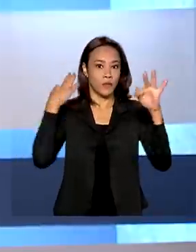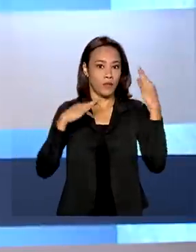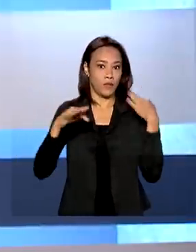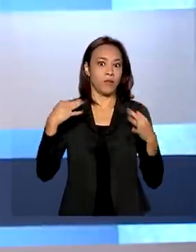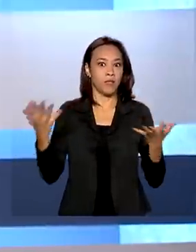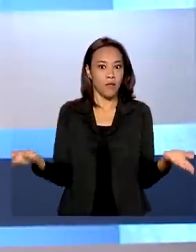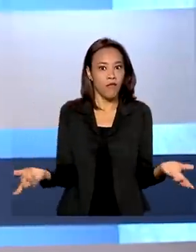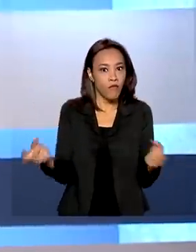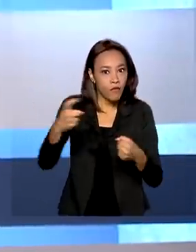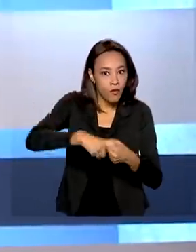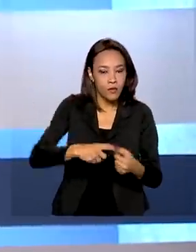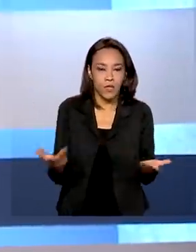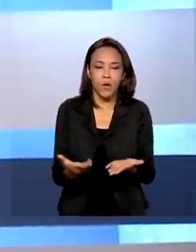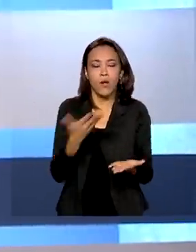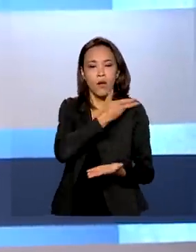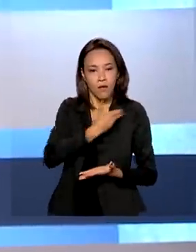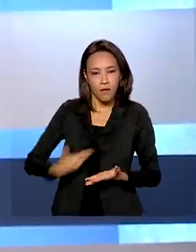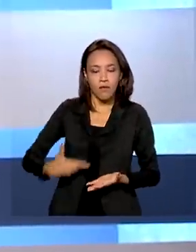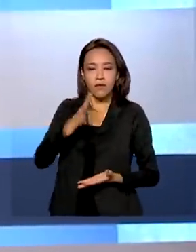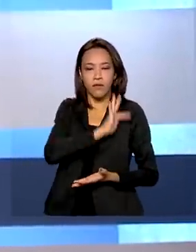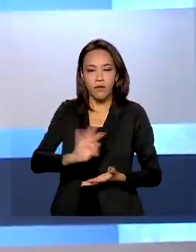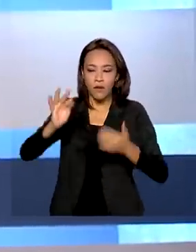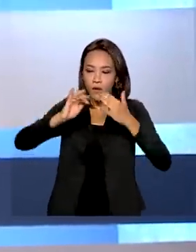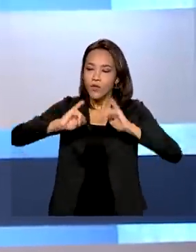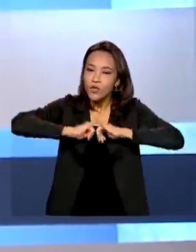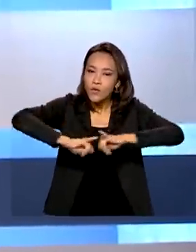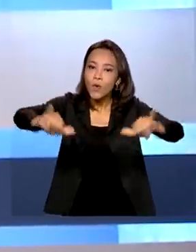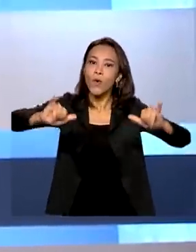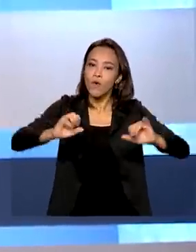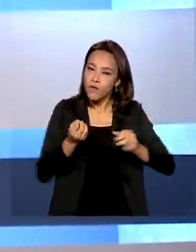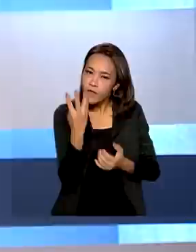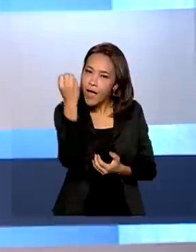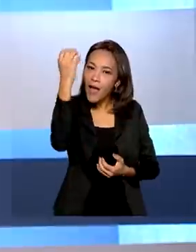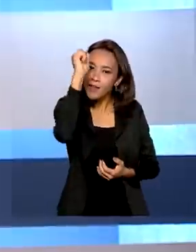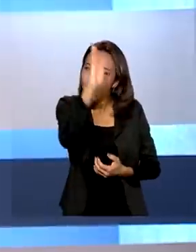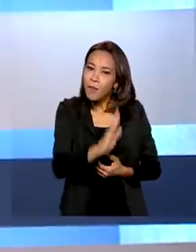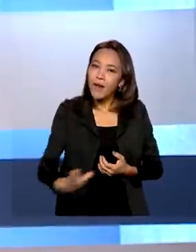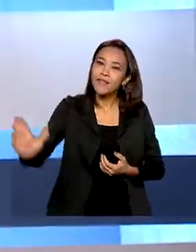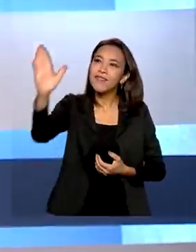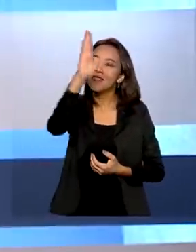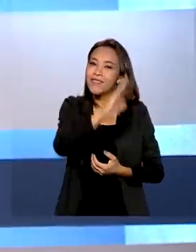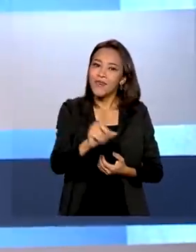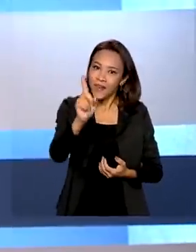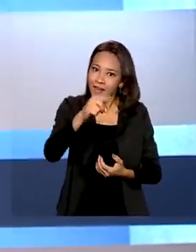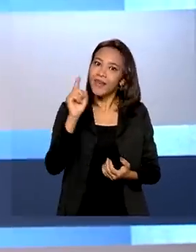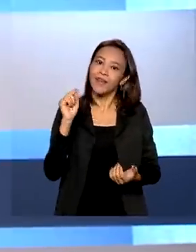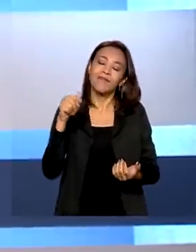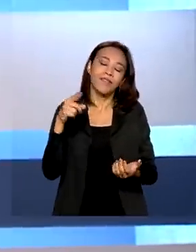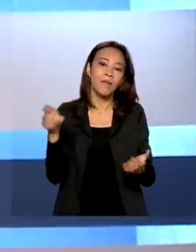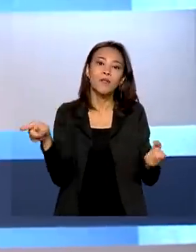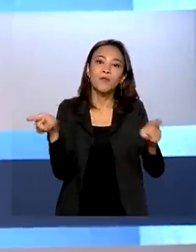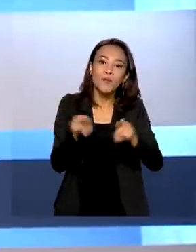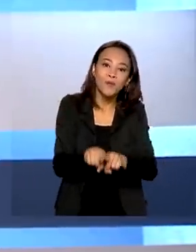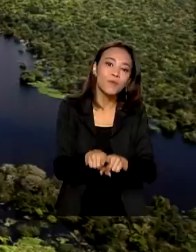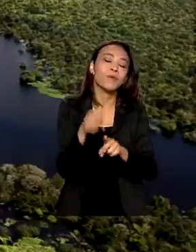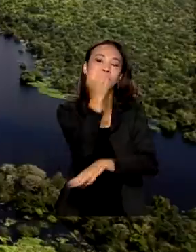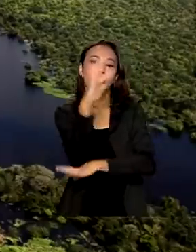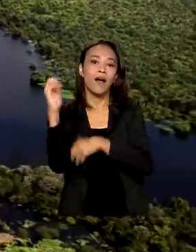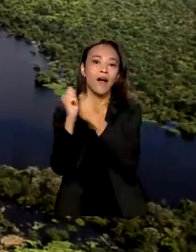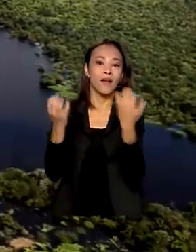retomada, o governo federal lançou a campanha Viaje pelo Brasil. E uma aposta é o turismo junto à natureza.